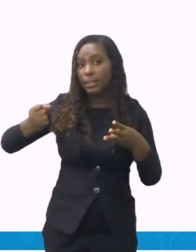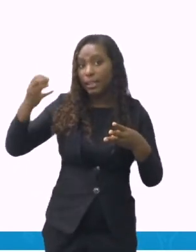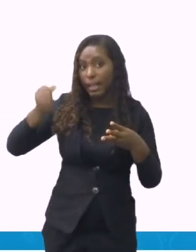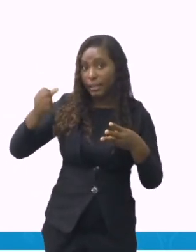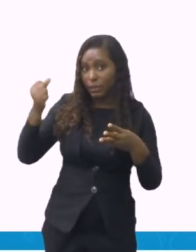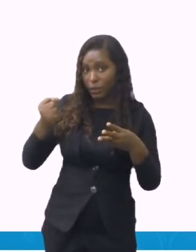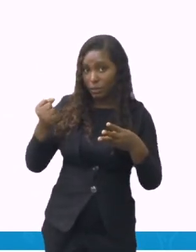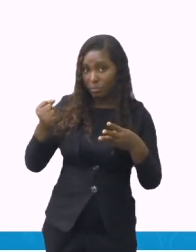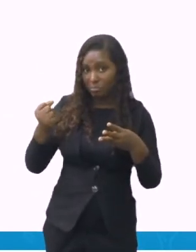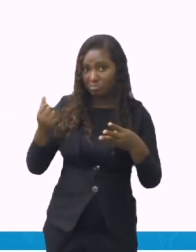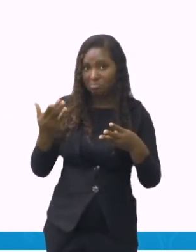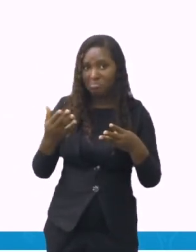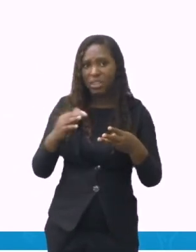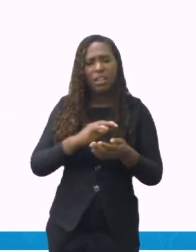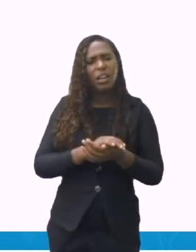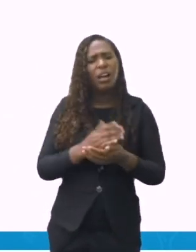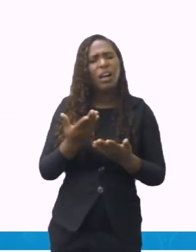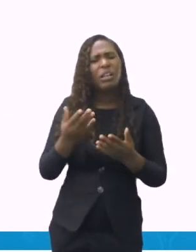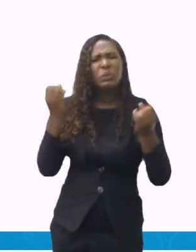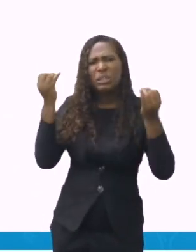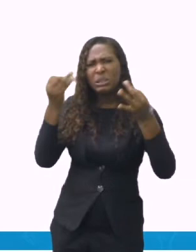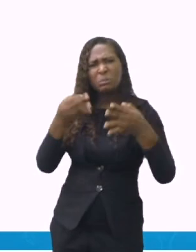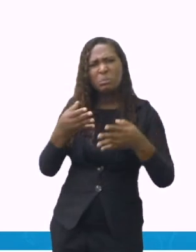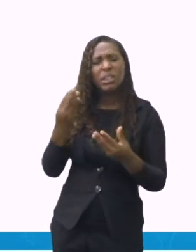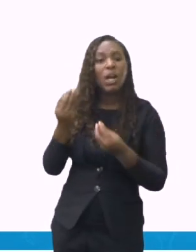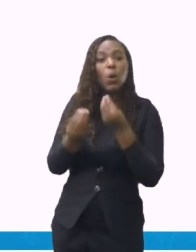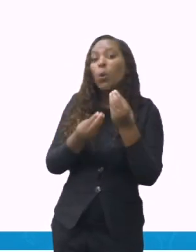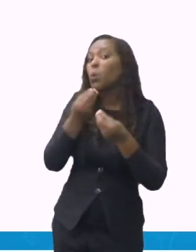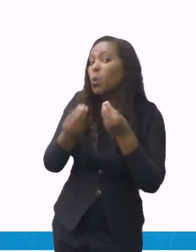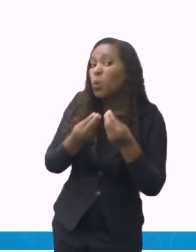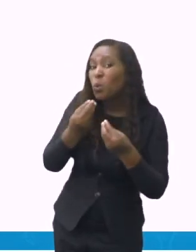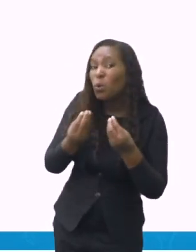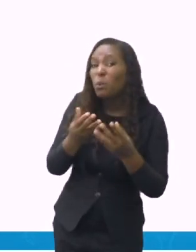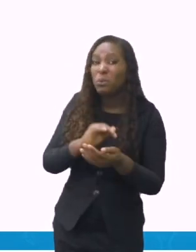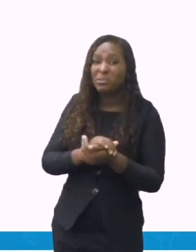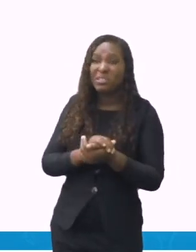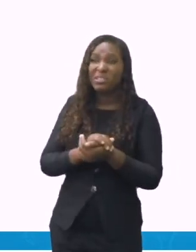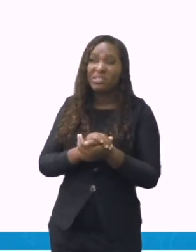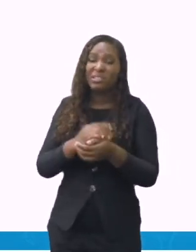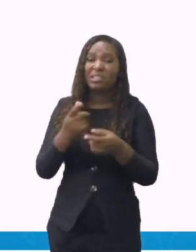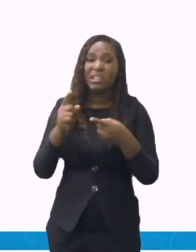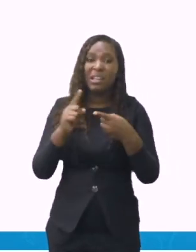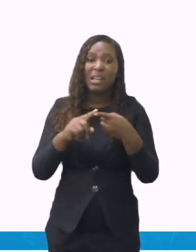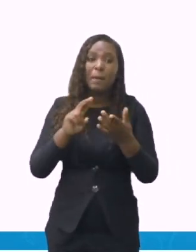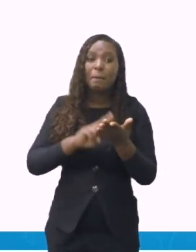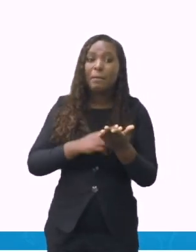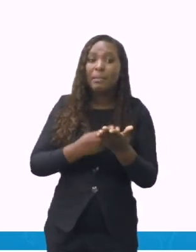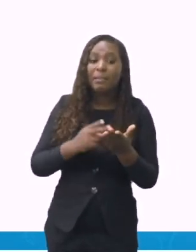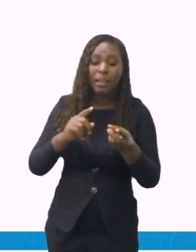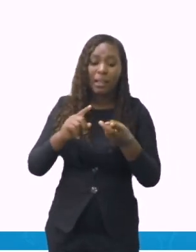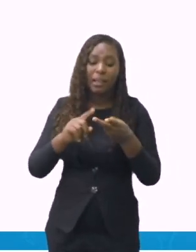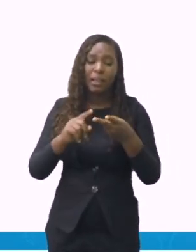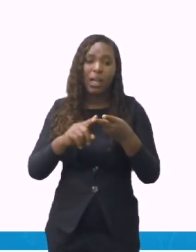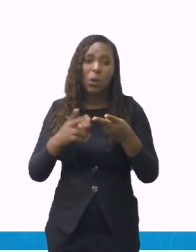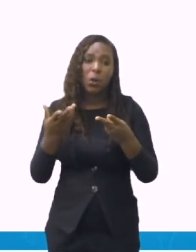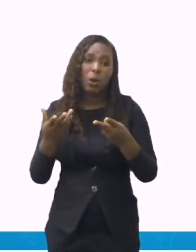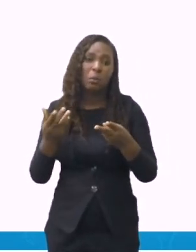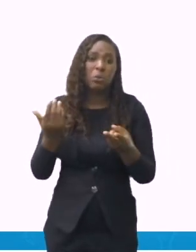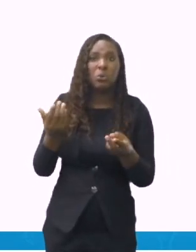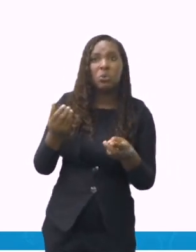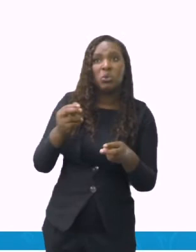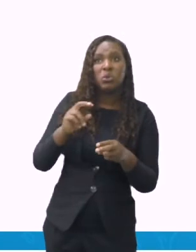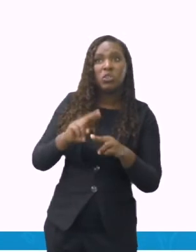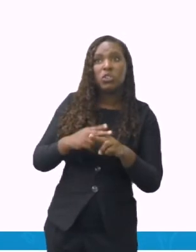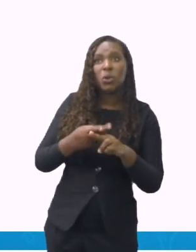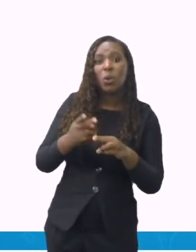como que tem que ser o chocolate. Ah, não me falou. Então, eu posso ter dúvidas. Eu posso colocar manteiga com sal, eu posso